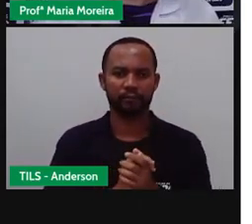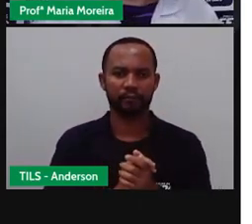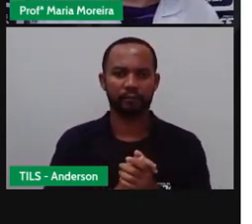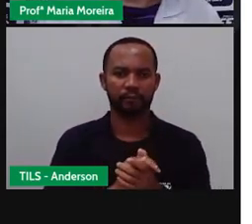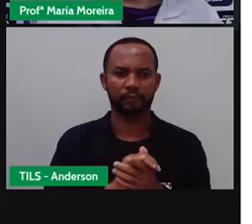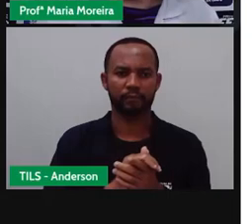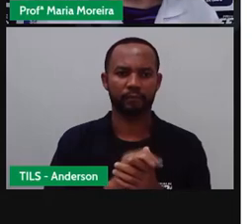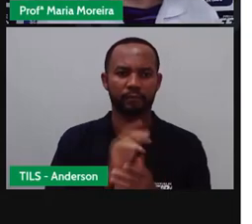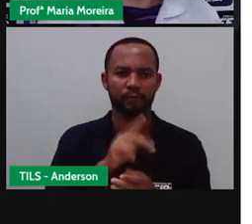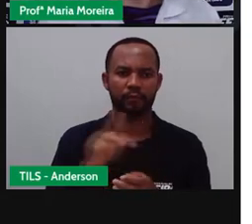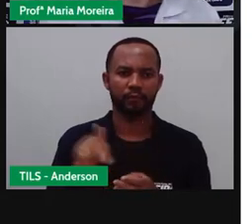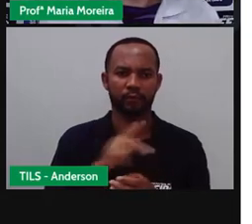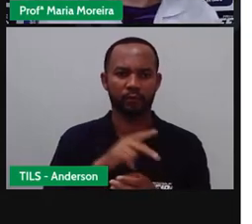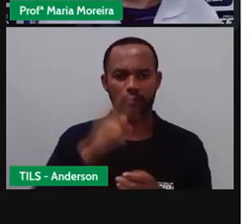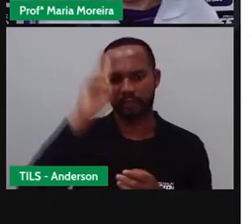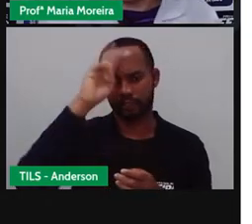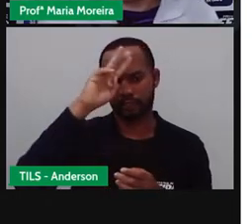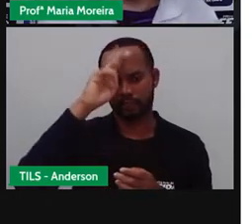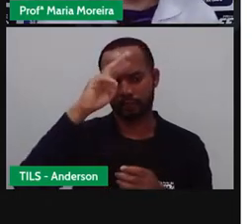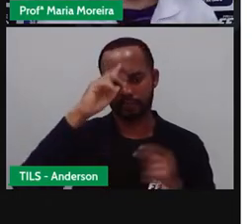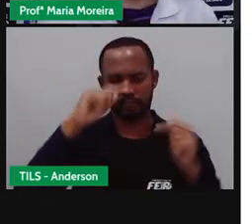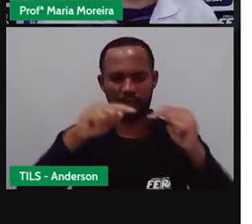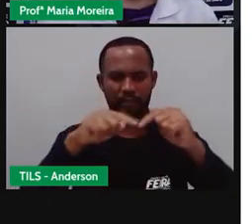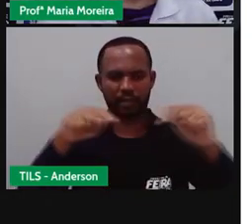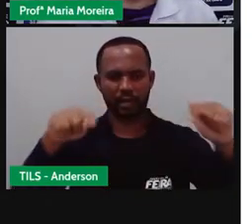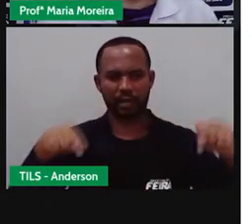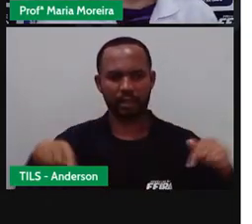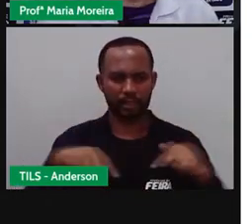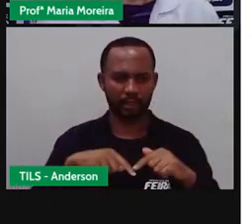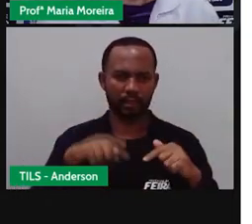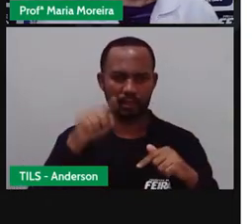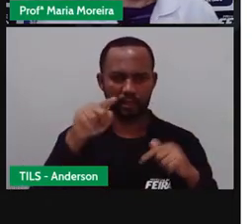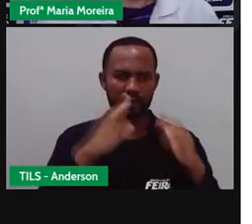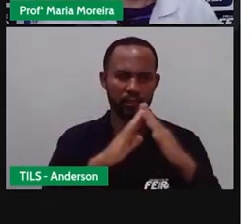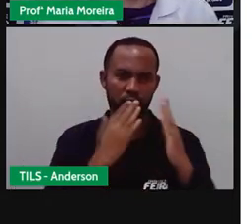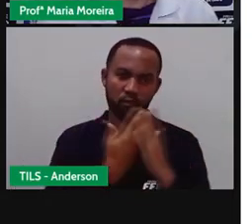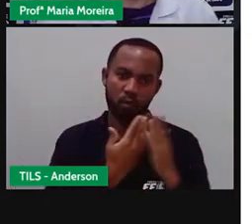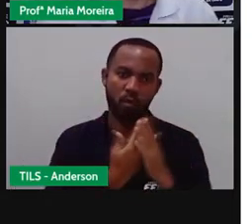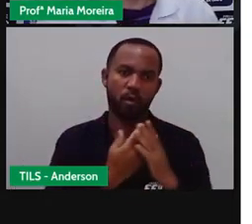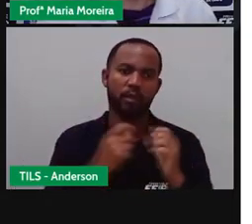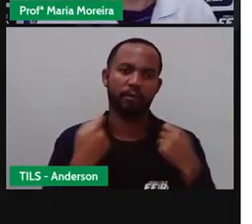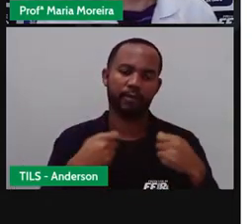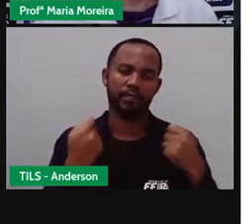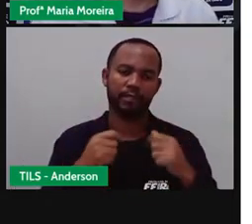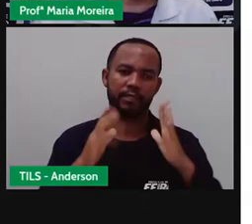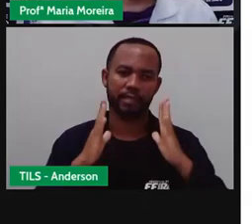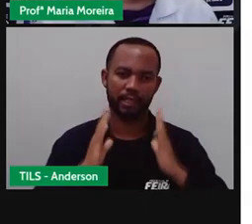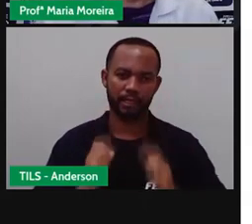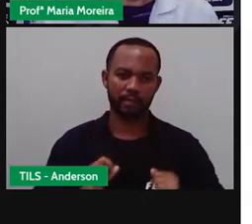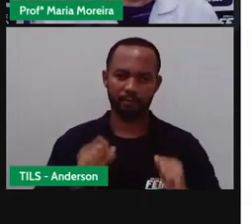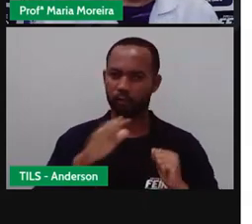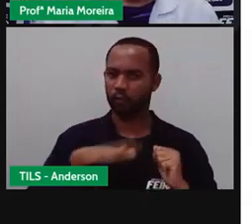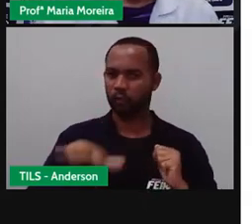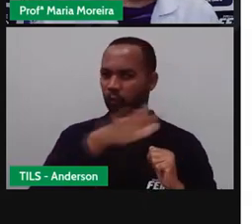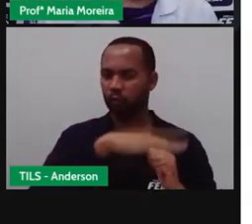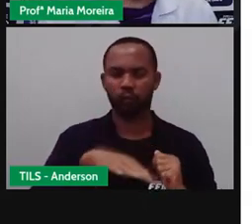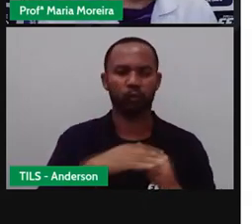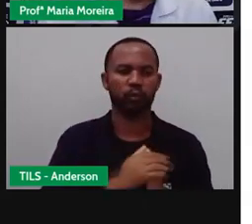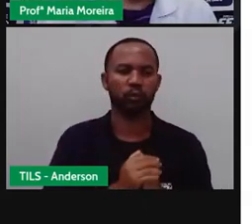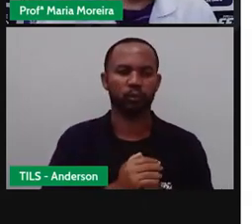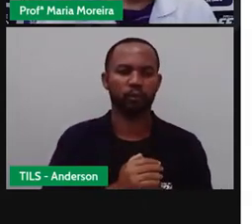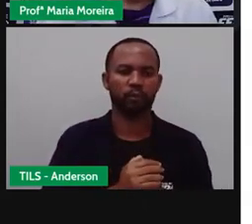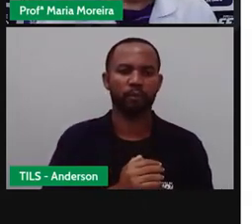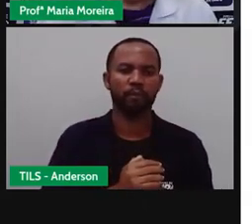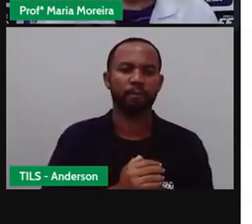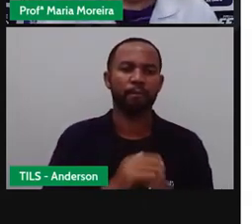para vocês Da sala de aula De não jogar lixo no chão Na sala de aula Porque a tem que manter O é o nosso ambiente Sempre limpo Para que esses